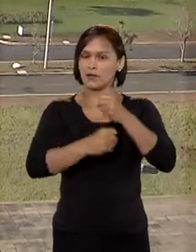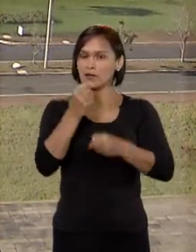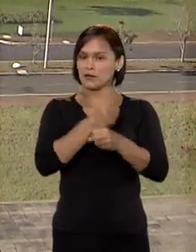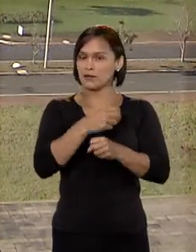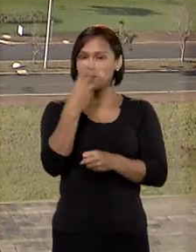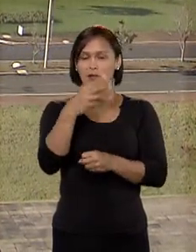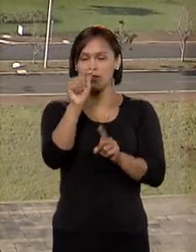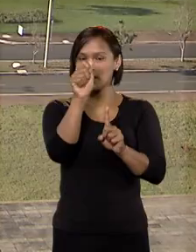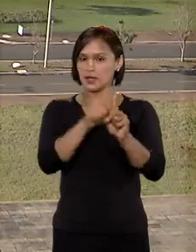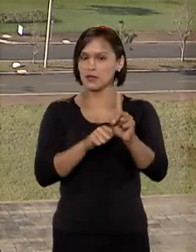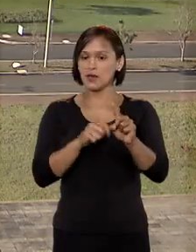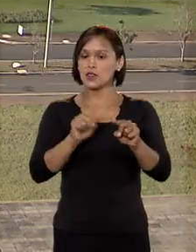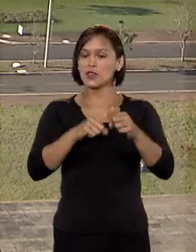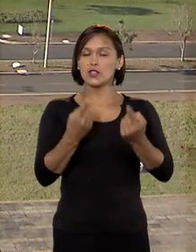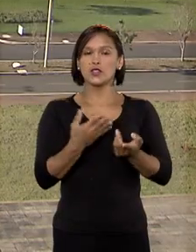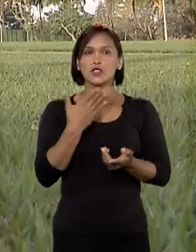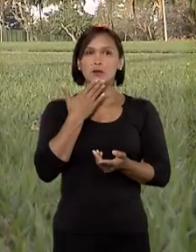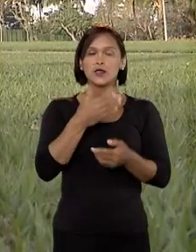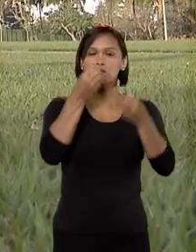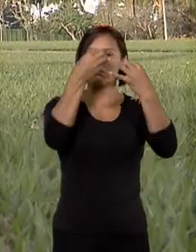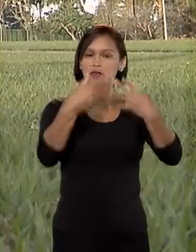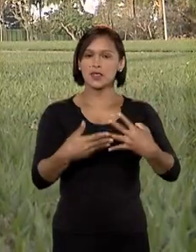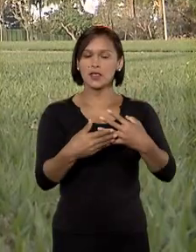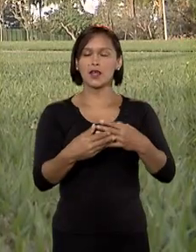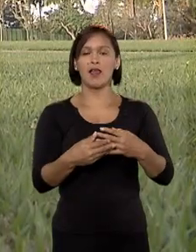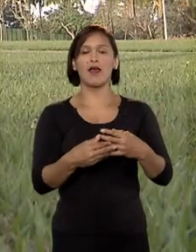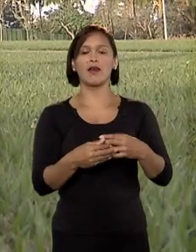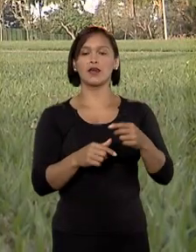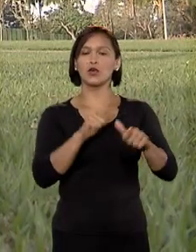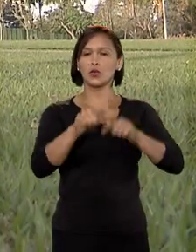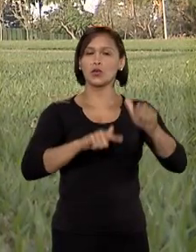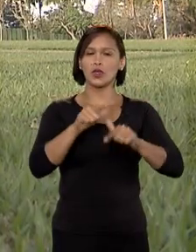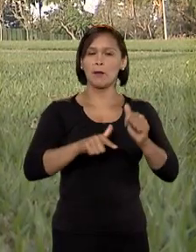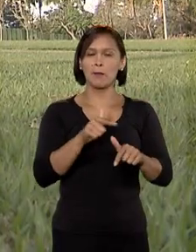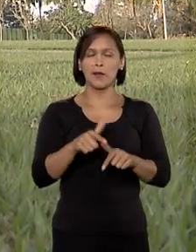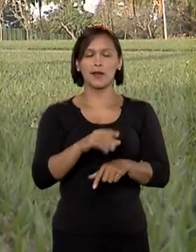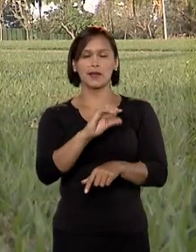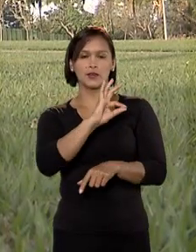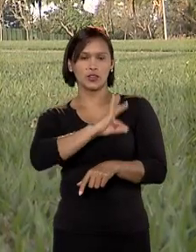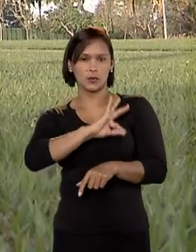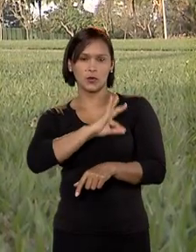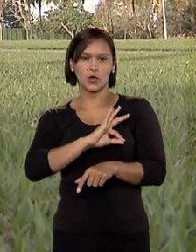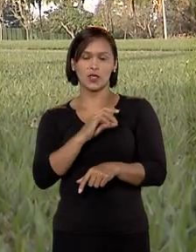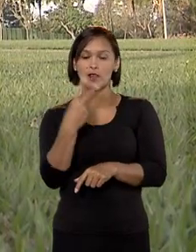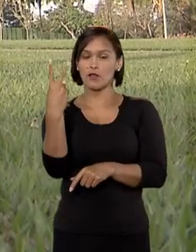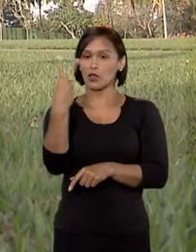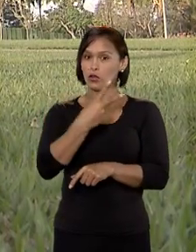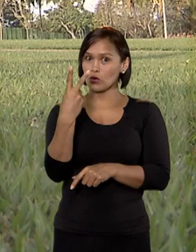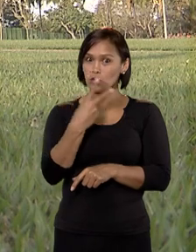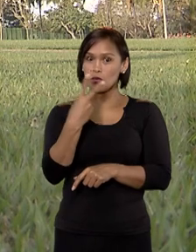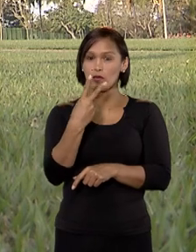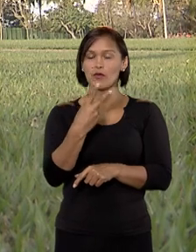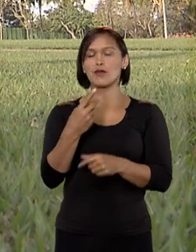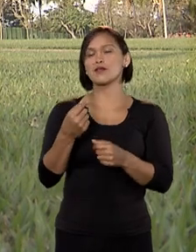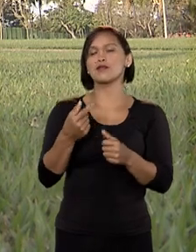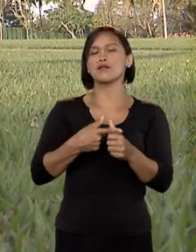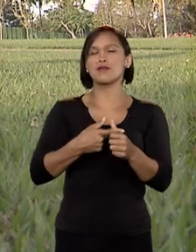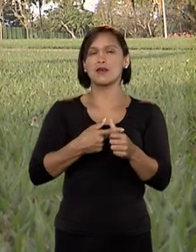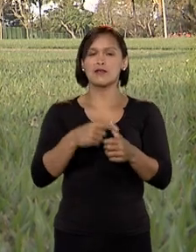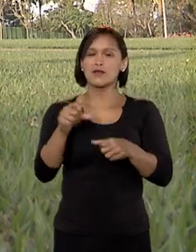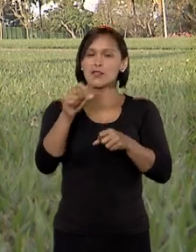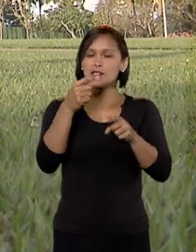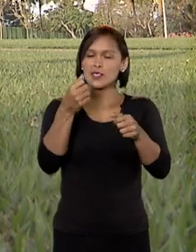três anos e três meses, sob a alegação de que o exercício do cargo na Polícia Civil foi considerado duas vezes como